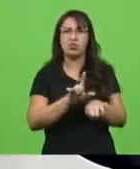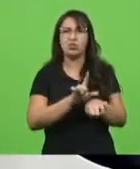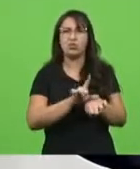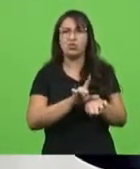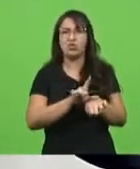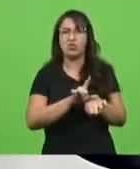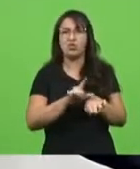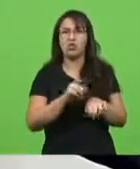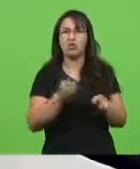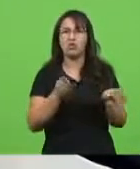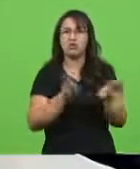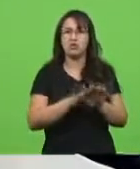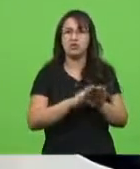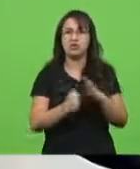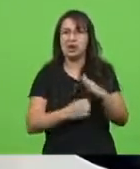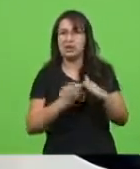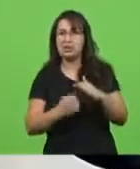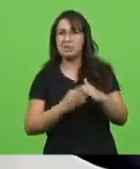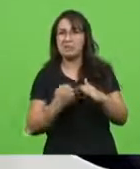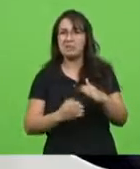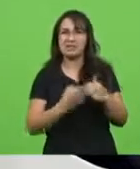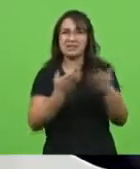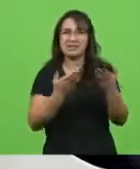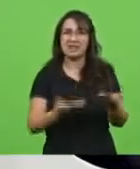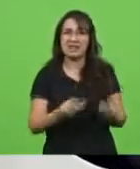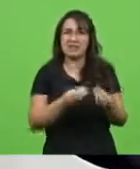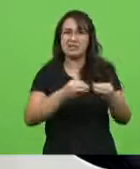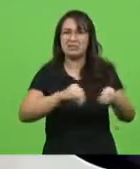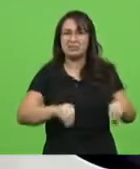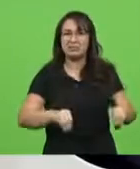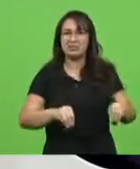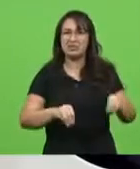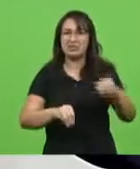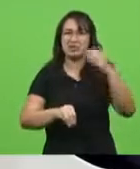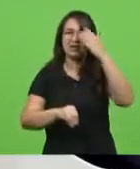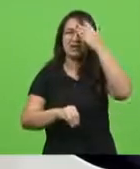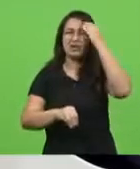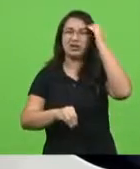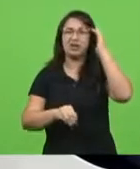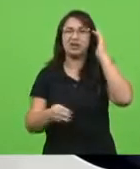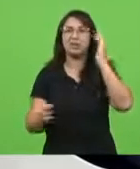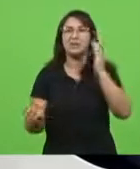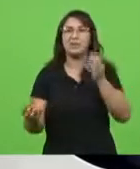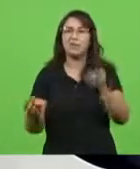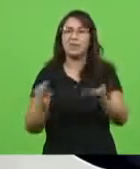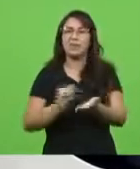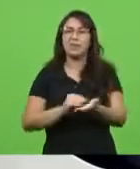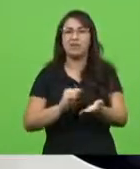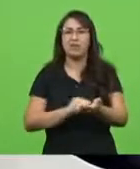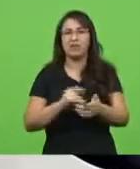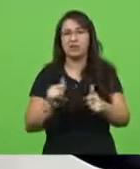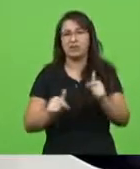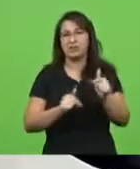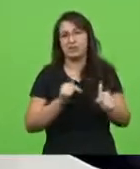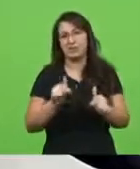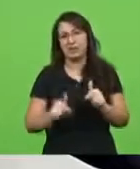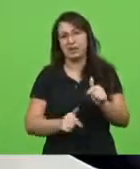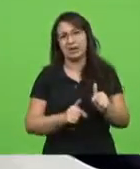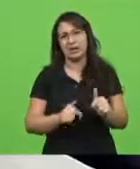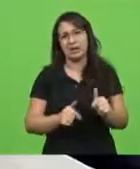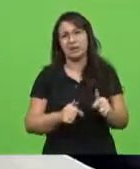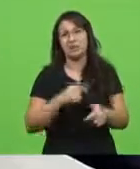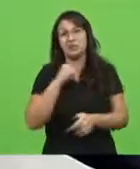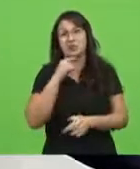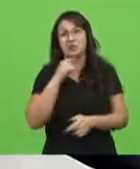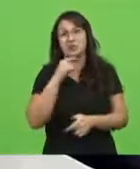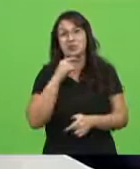E as empresas que vocês mataram, além de matar emprego, não tem a capacidade de abrir uma